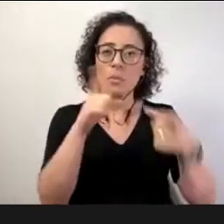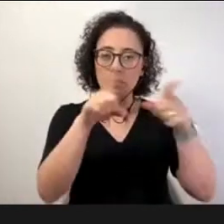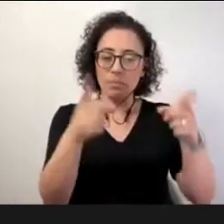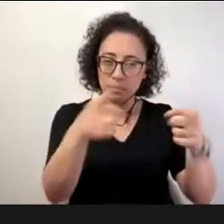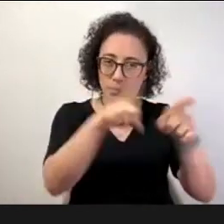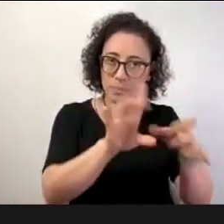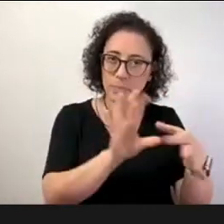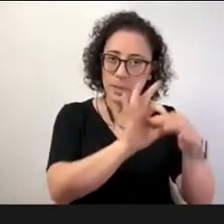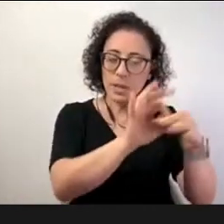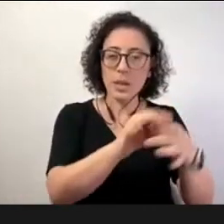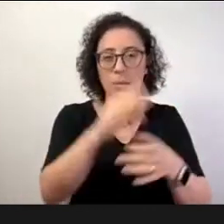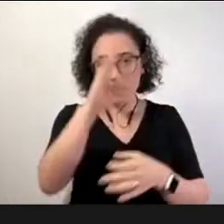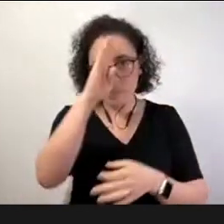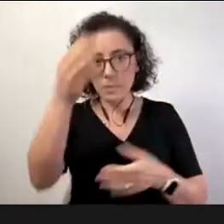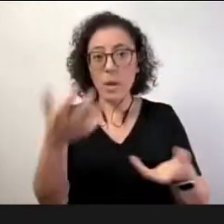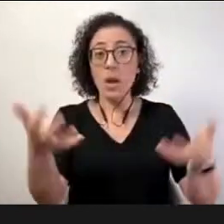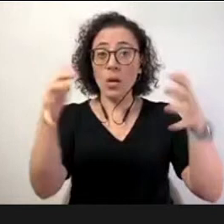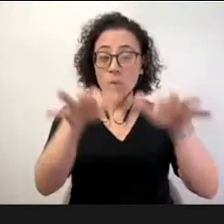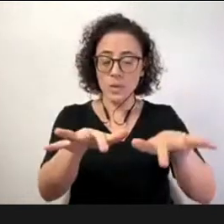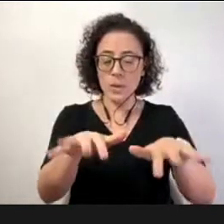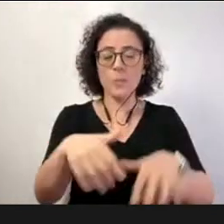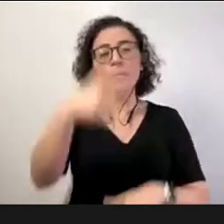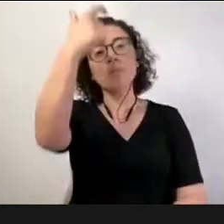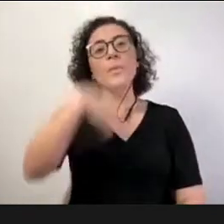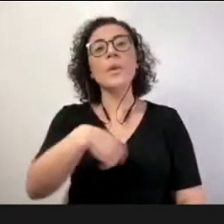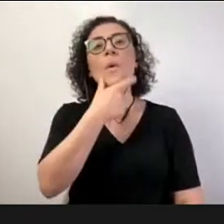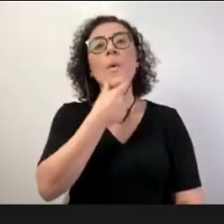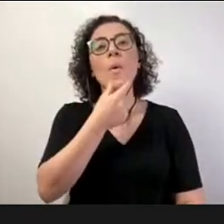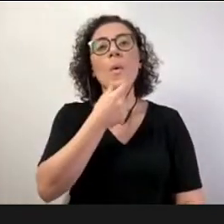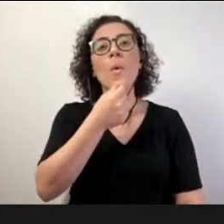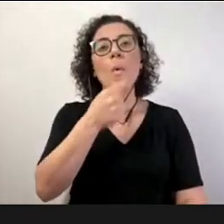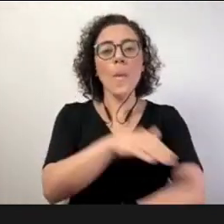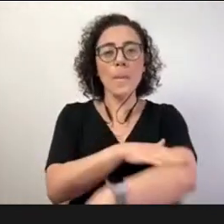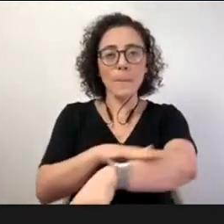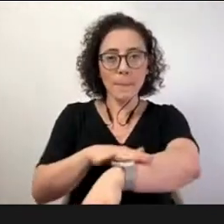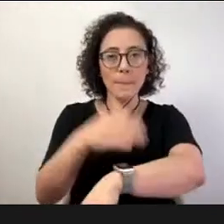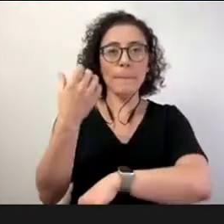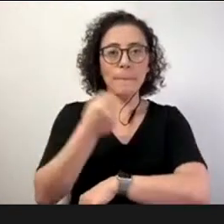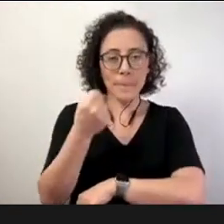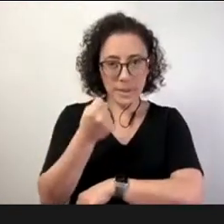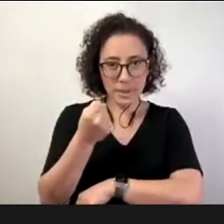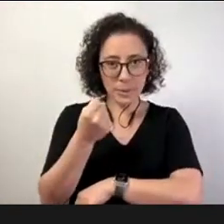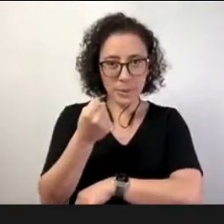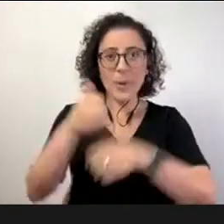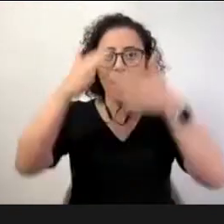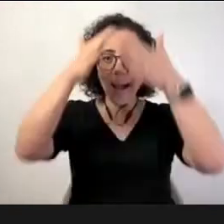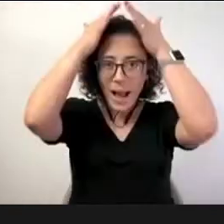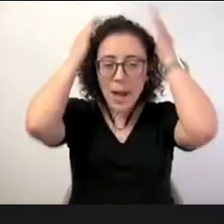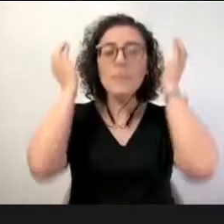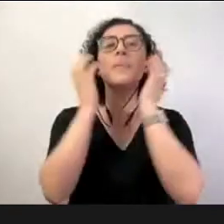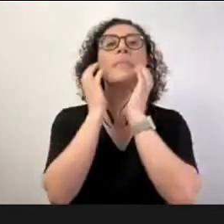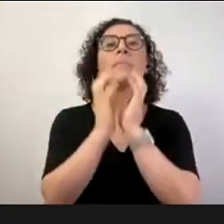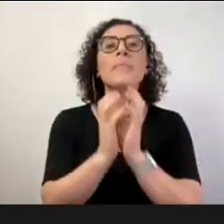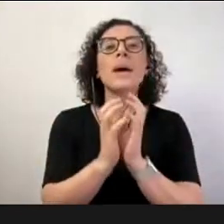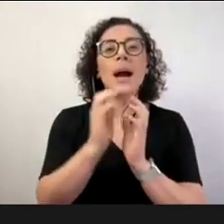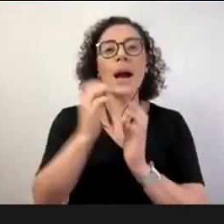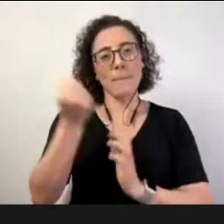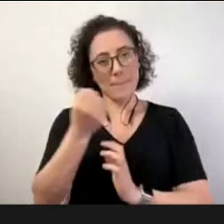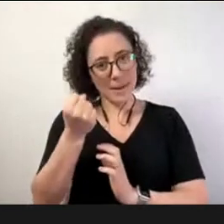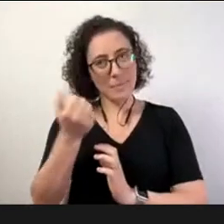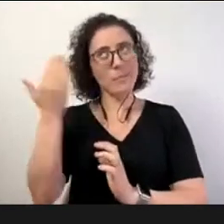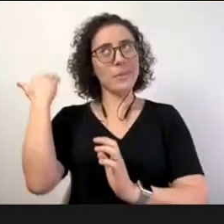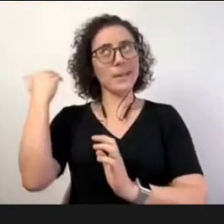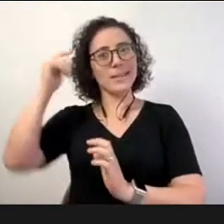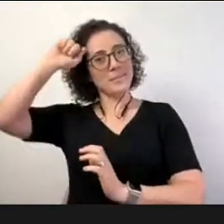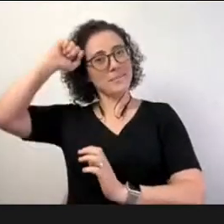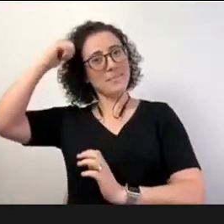inclusiva. Sou um homem branco com cabelos e barba branca que já foi preta e que tenho atrás de mim,